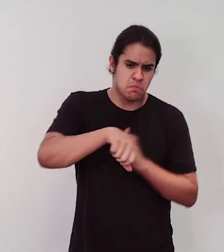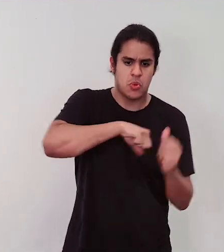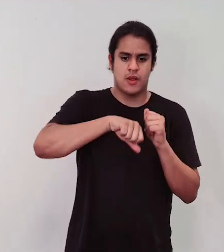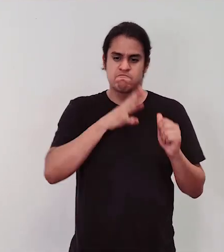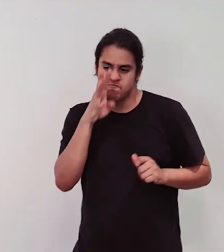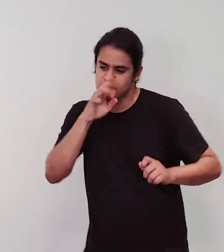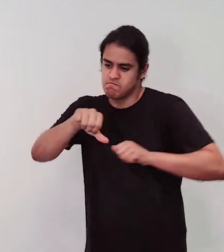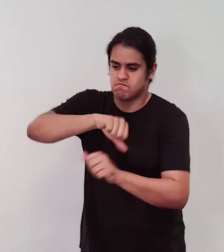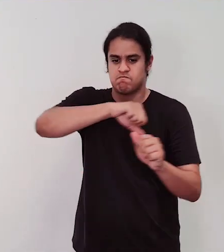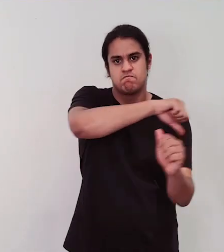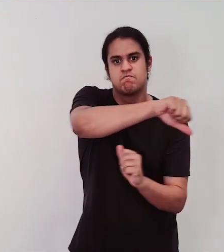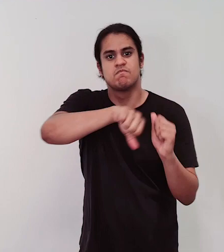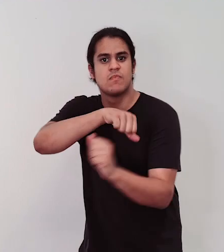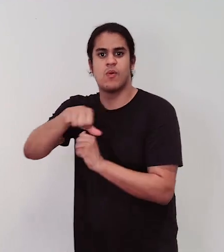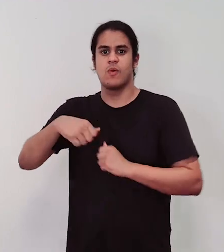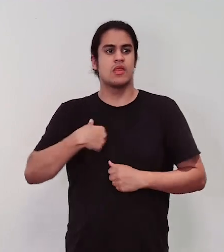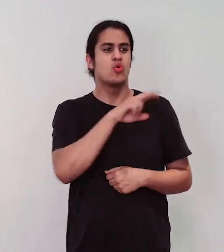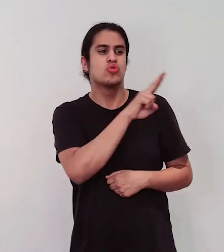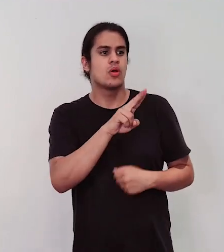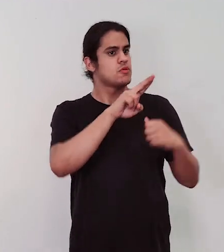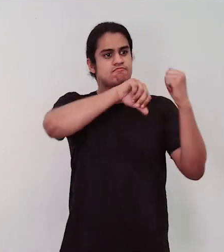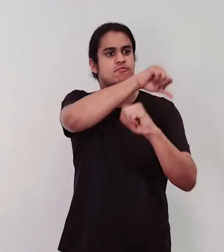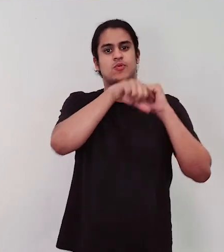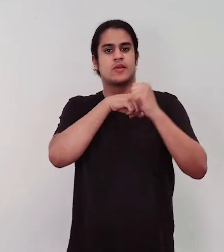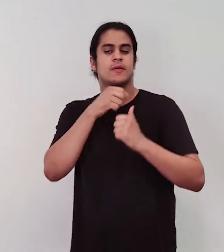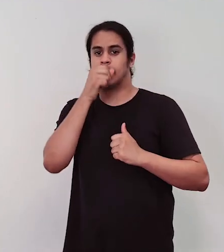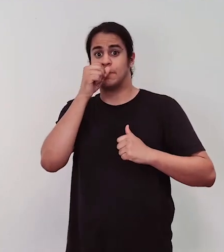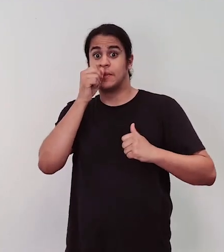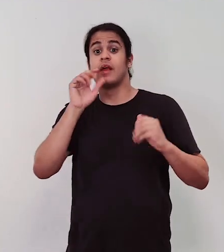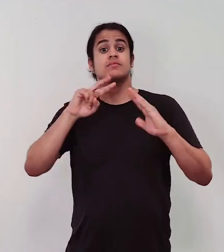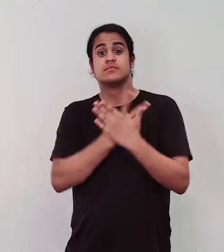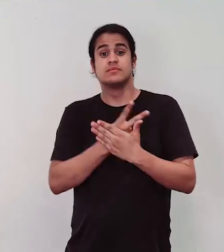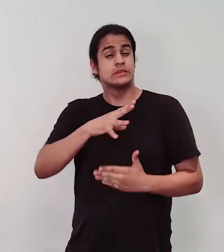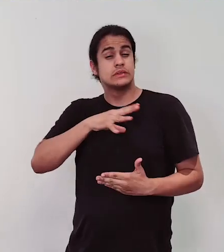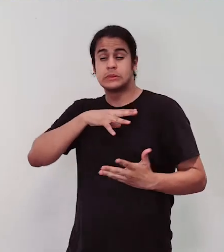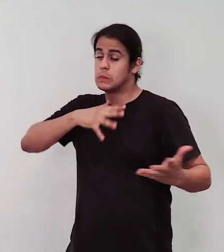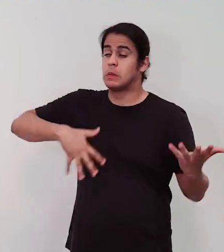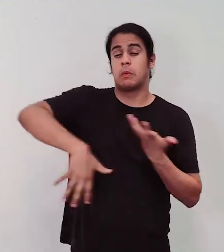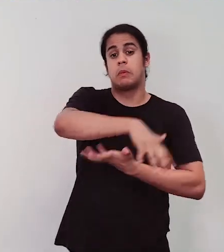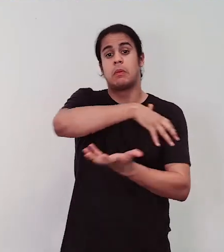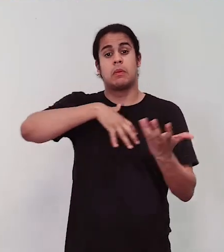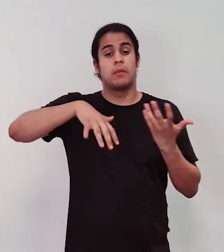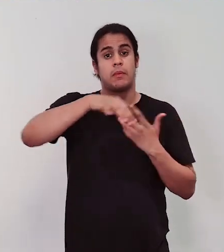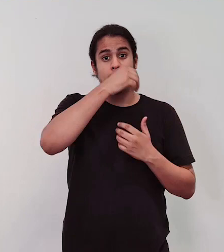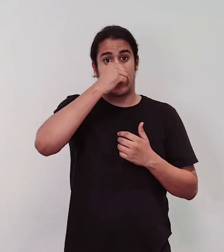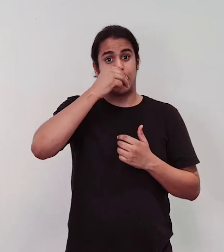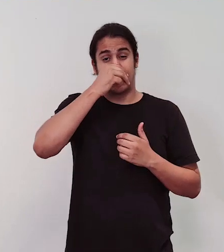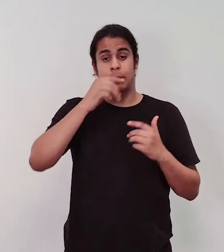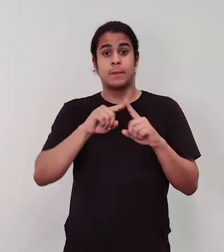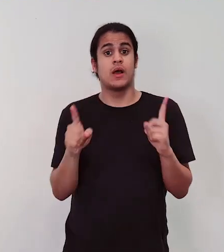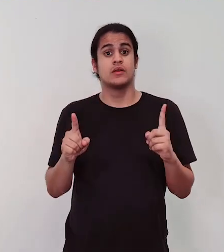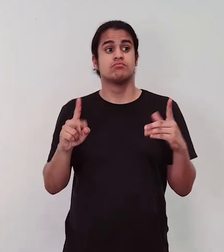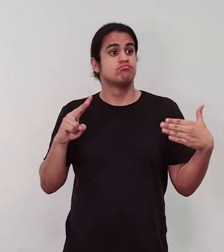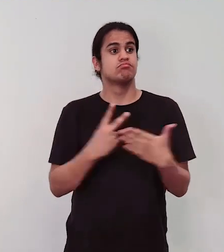o nome das coisas e aí ele causa uma grande bagunça na cidade, mas ao mesmo tempo proporciona que algumas pessoas